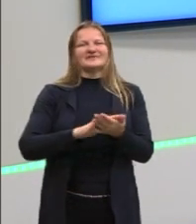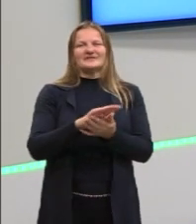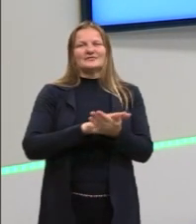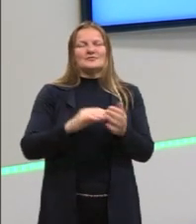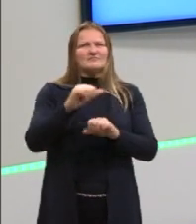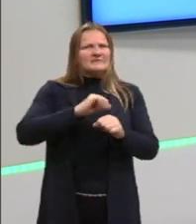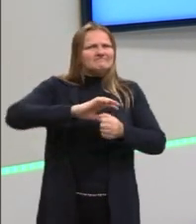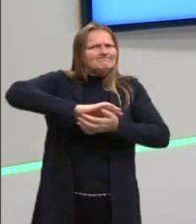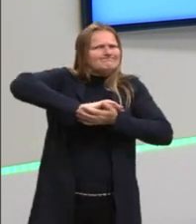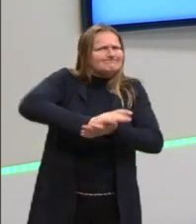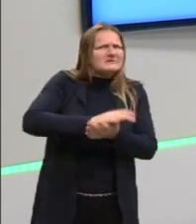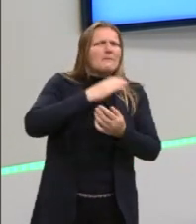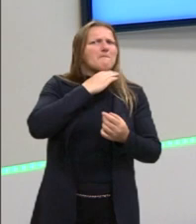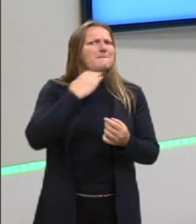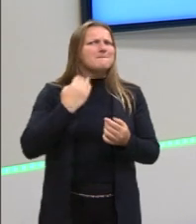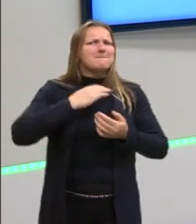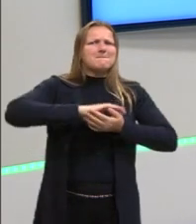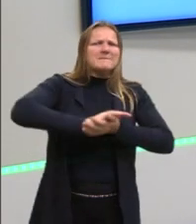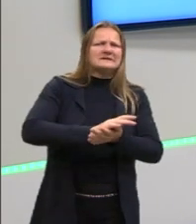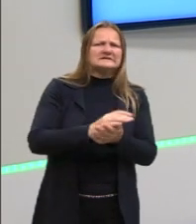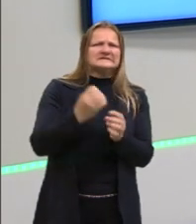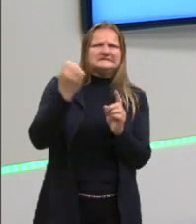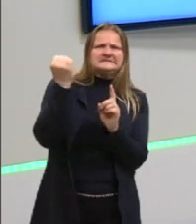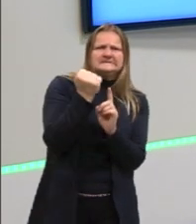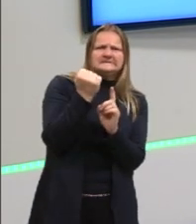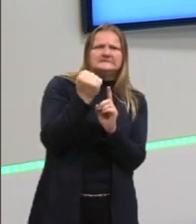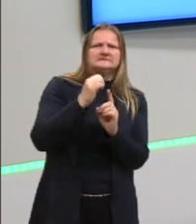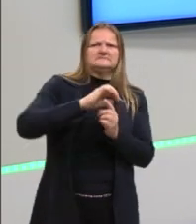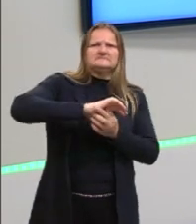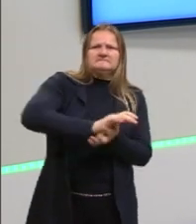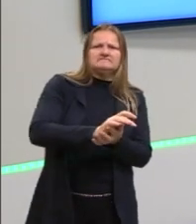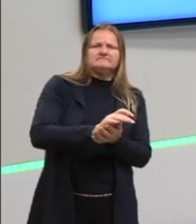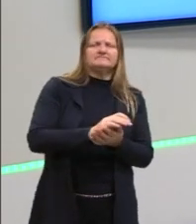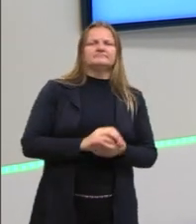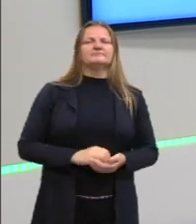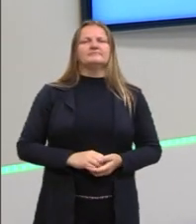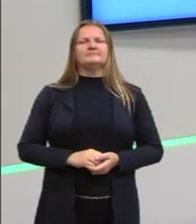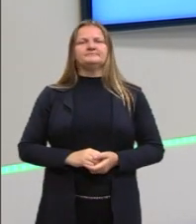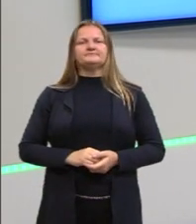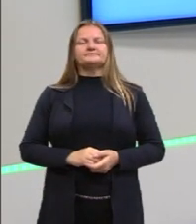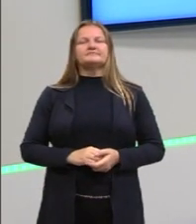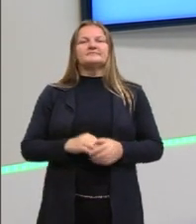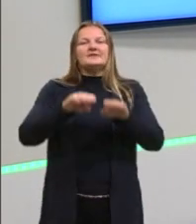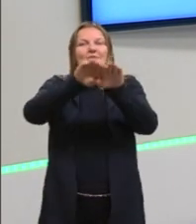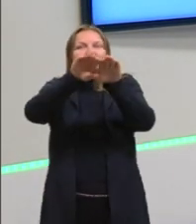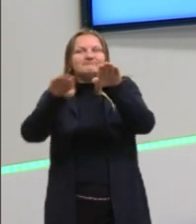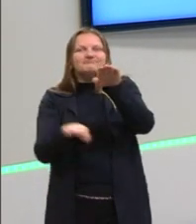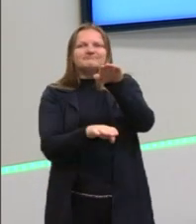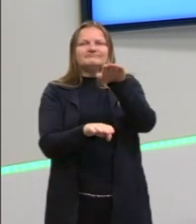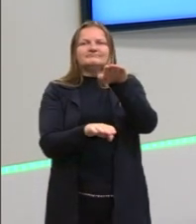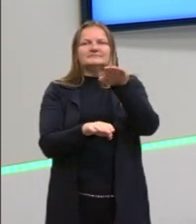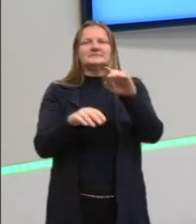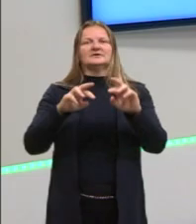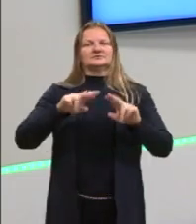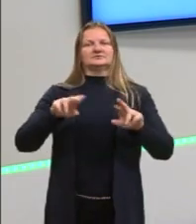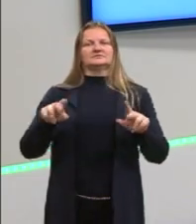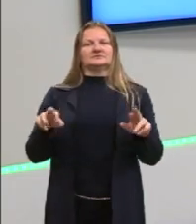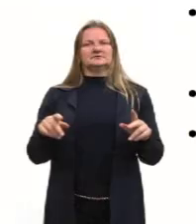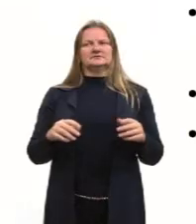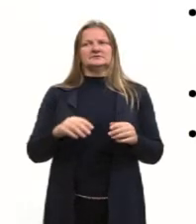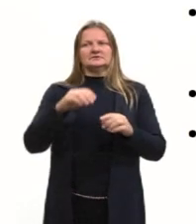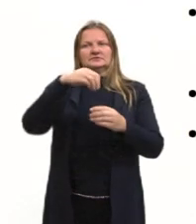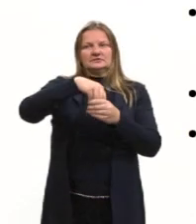era usado para matar e torturar pessoas. Então, para a gente mostrar a desigualdade e a diferença dessas